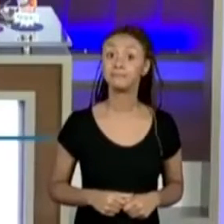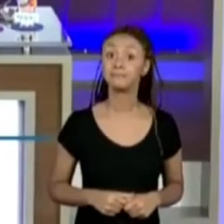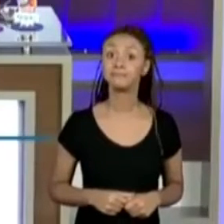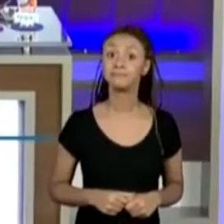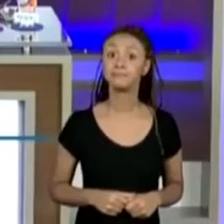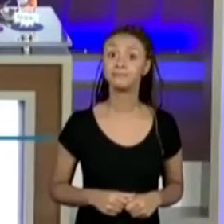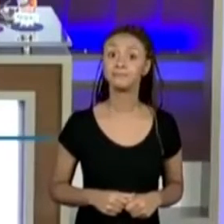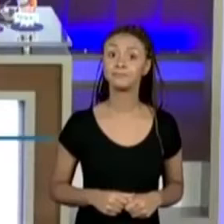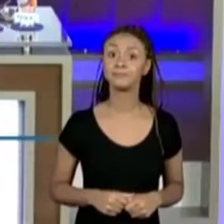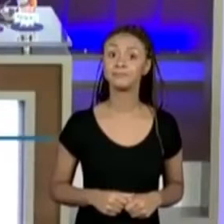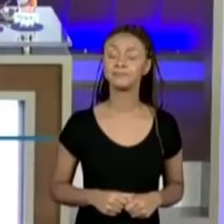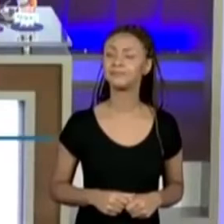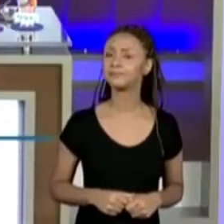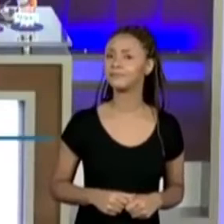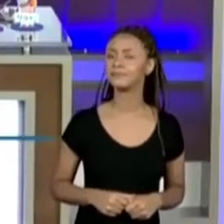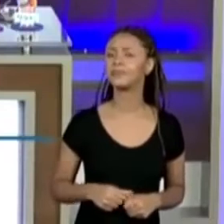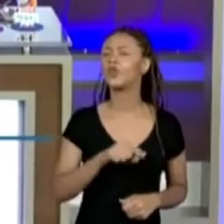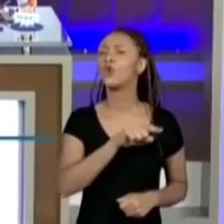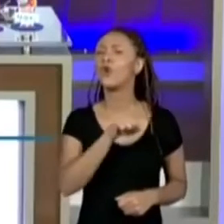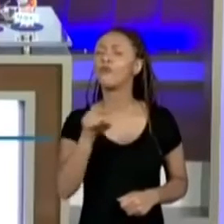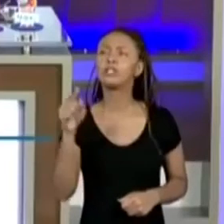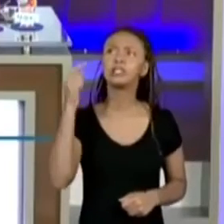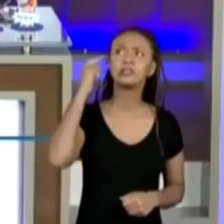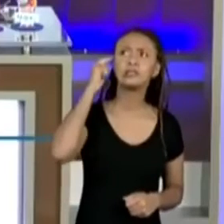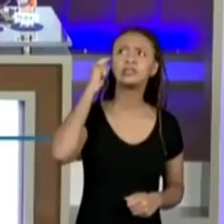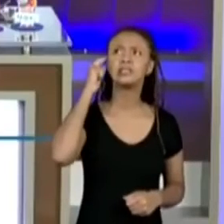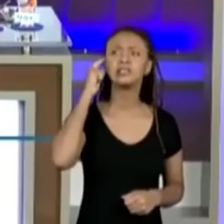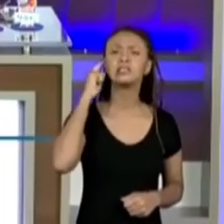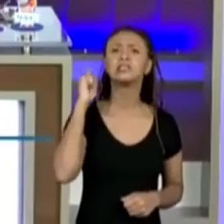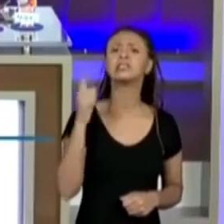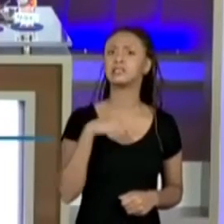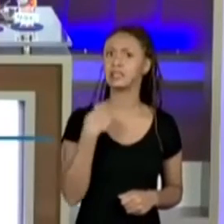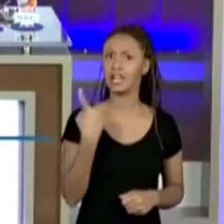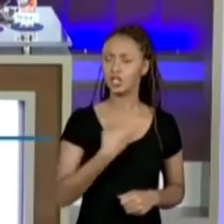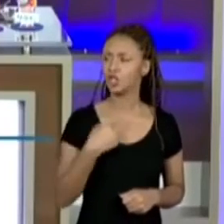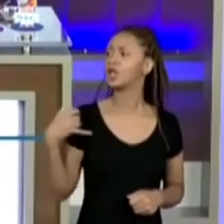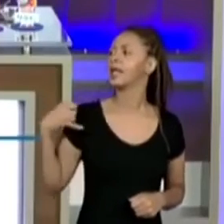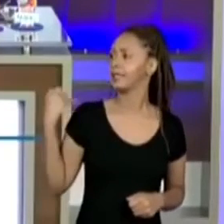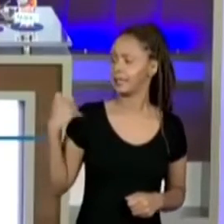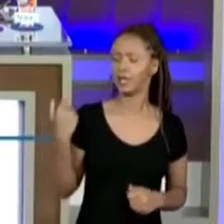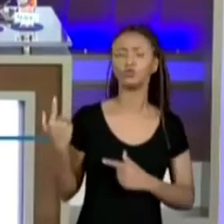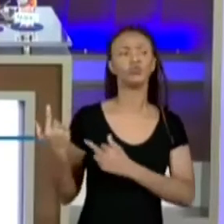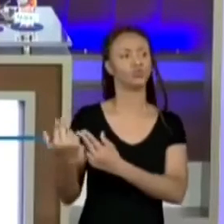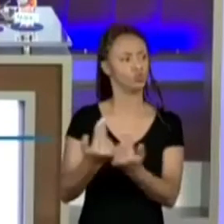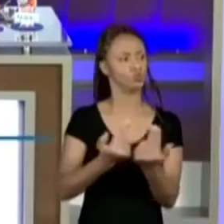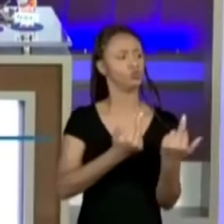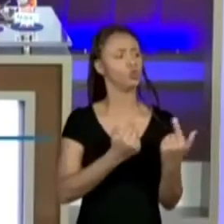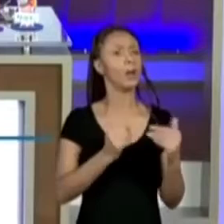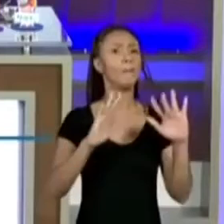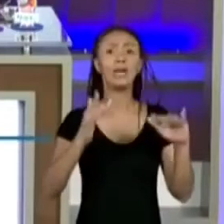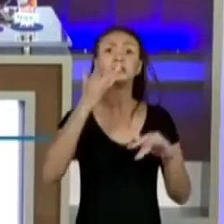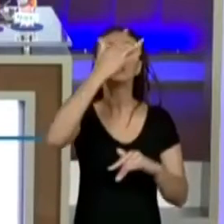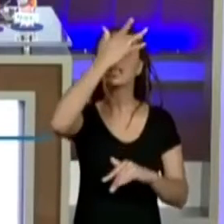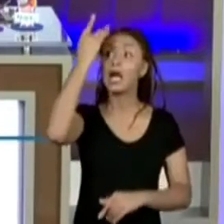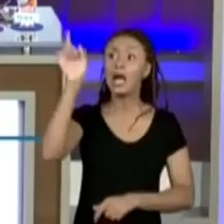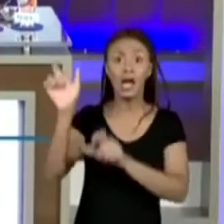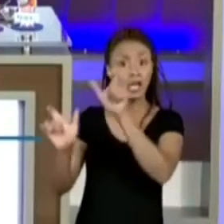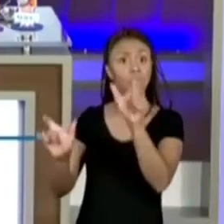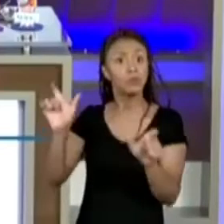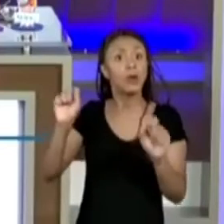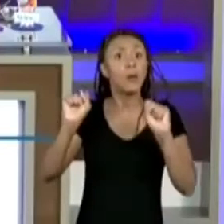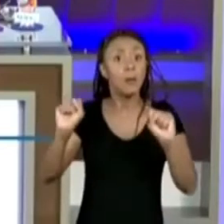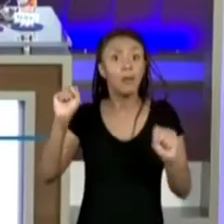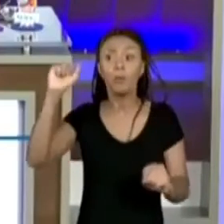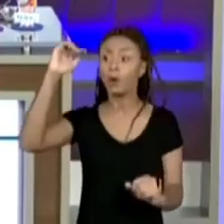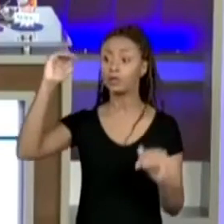por que que vocês acham que mesmo tendo a mesma idade, as pessoas podem ter tamanhos